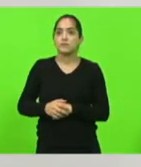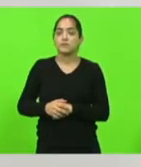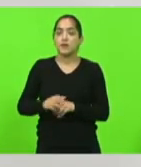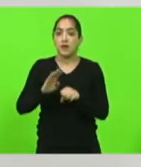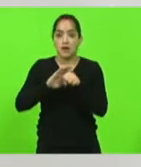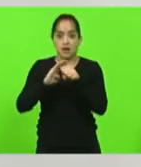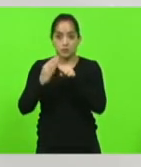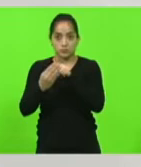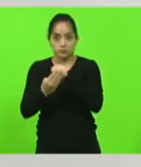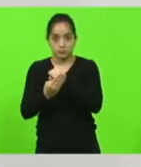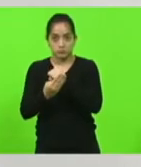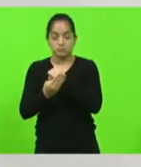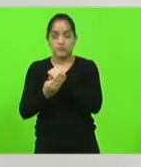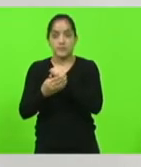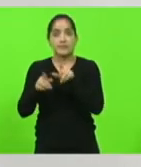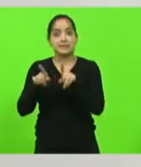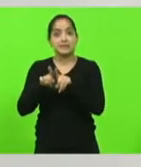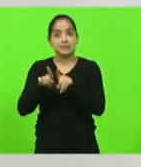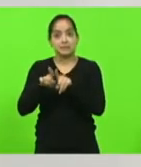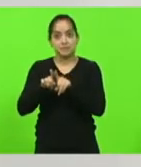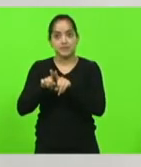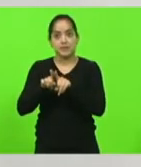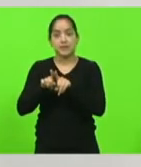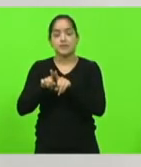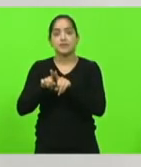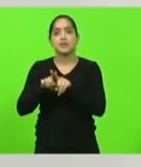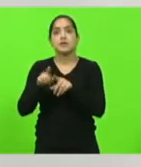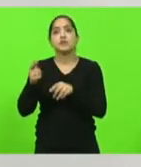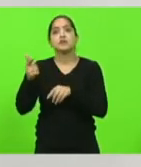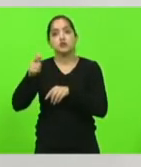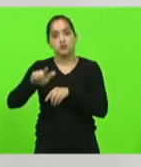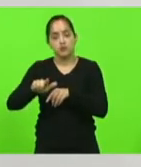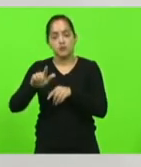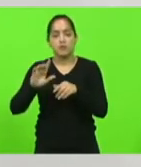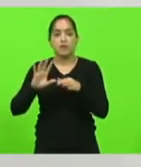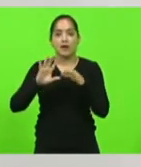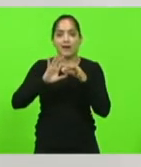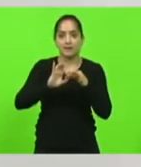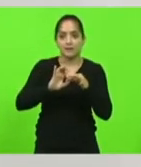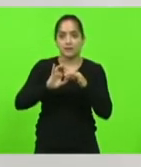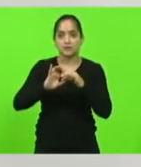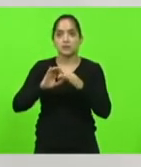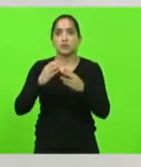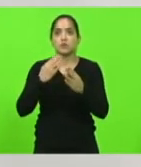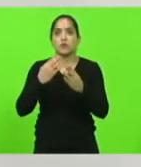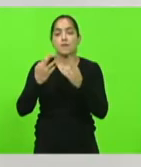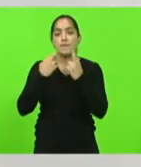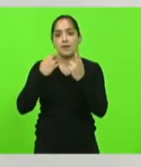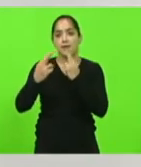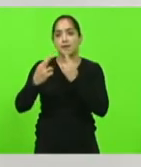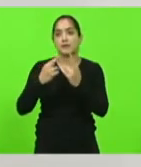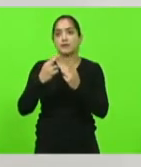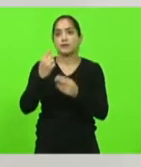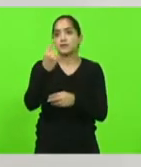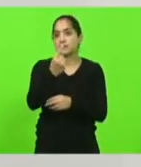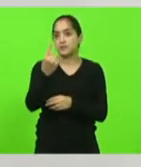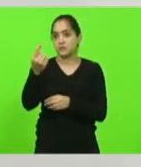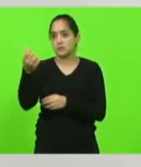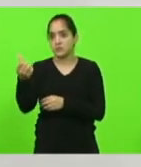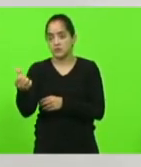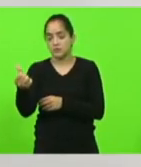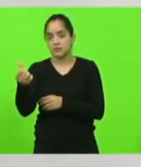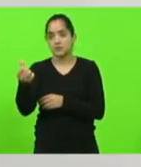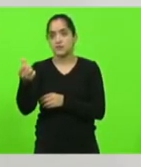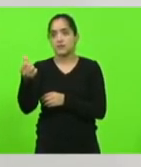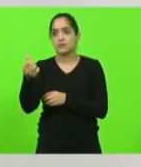mas que por sua vez faz novamente a ligação com a BR-116 lá em Quitandinha